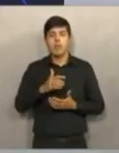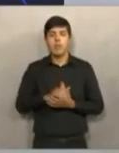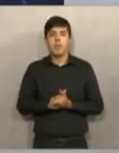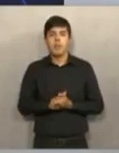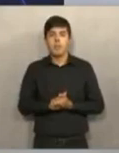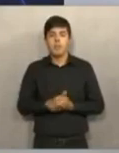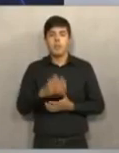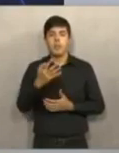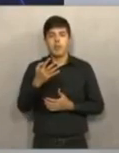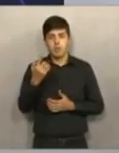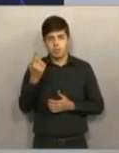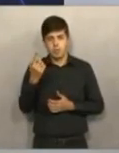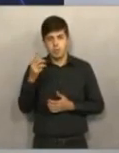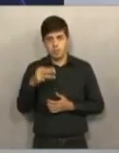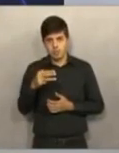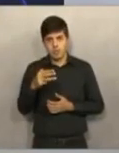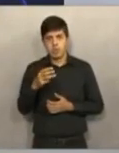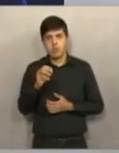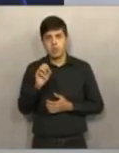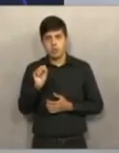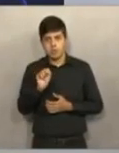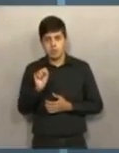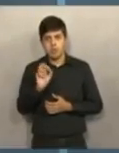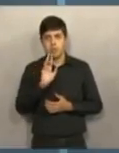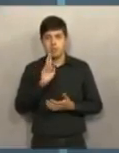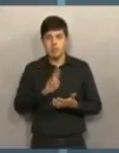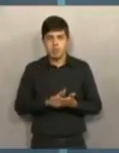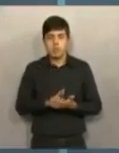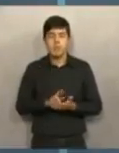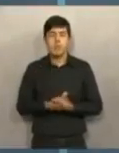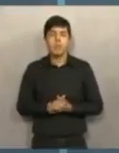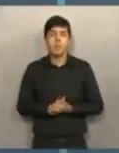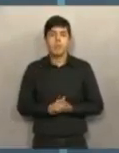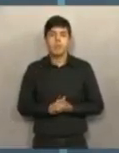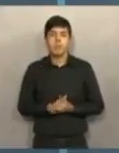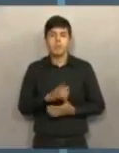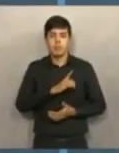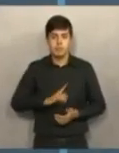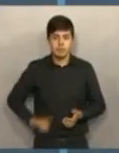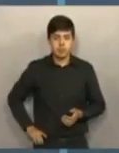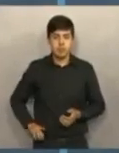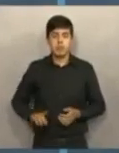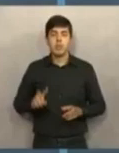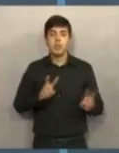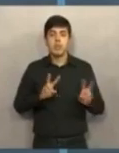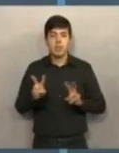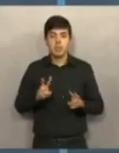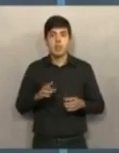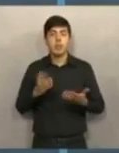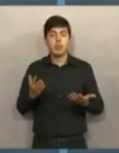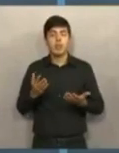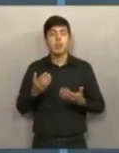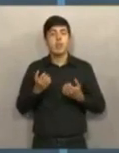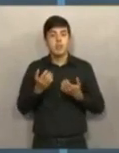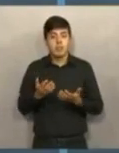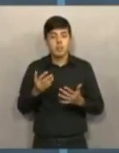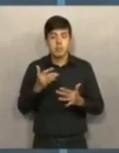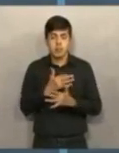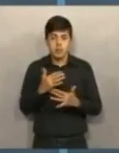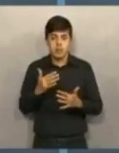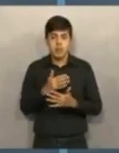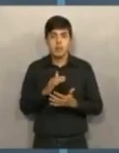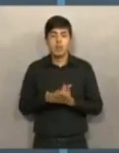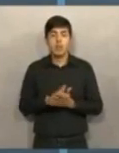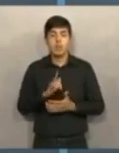Perdão, candidata. A senhora tem um minuto e trinta segundos para a resposta. Eu gostaria, deputado Wallace, que o senhor fizesse um grande benefício à cidade de Mossoró.